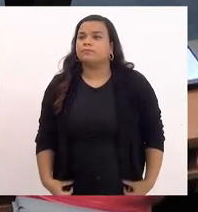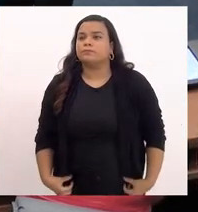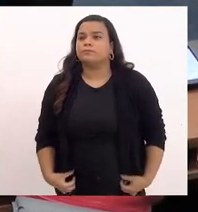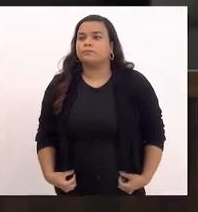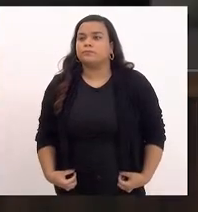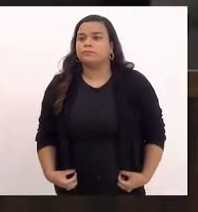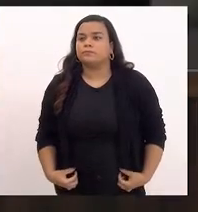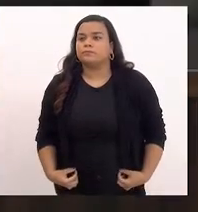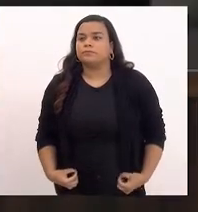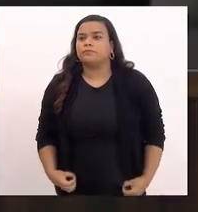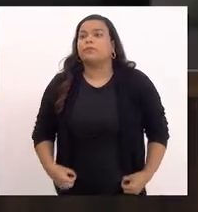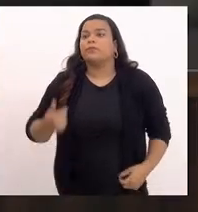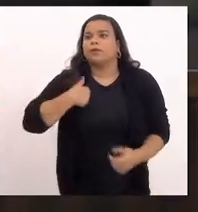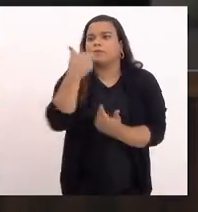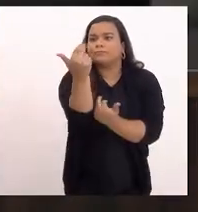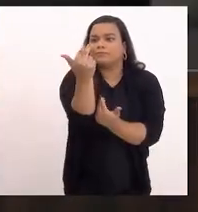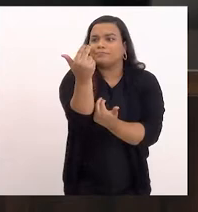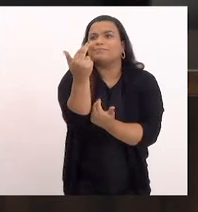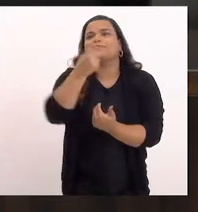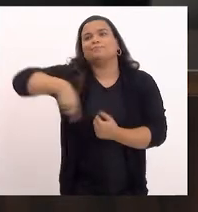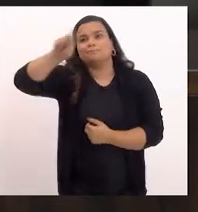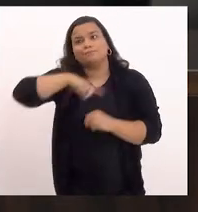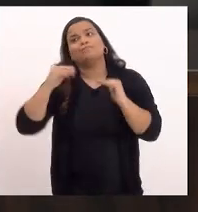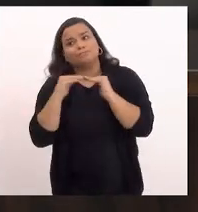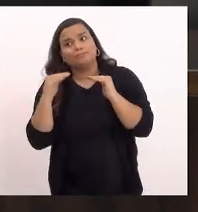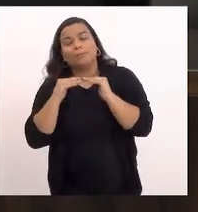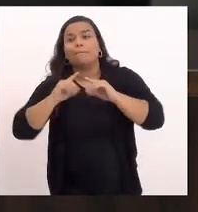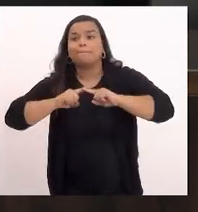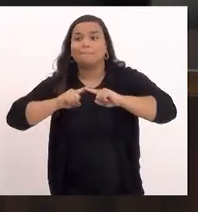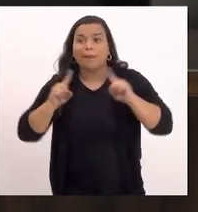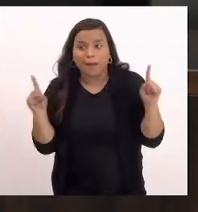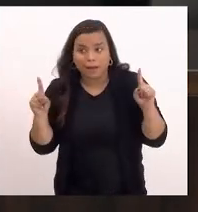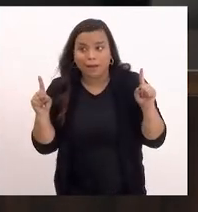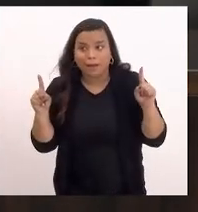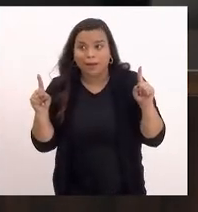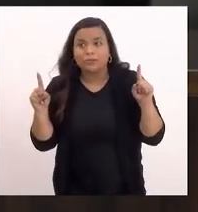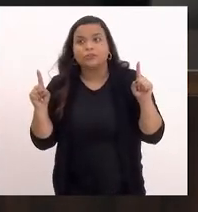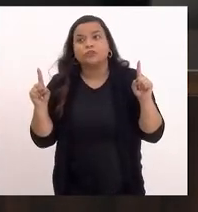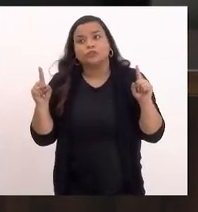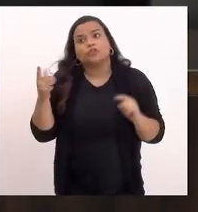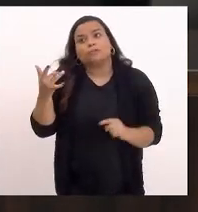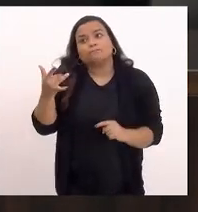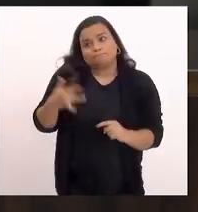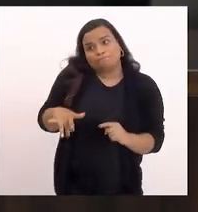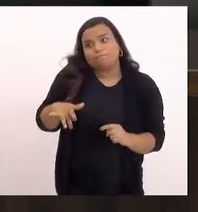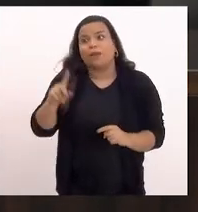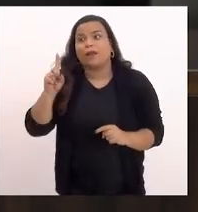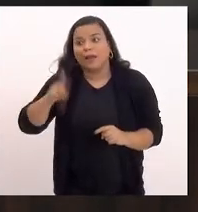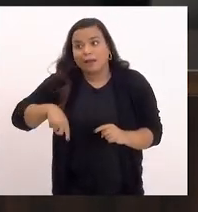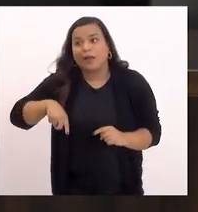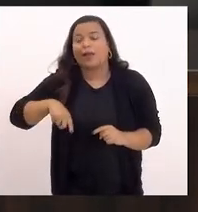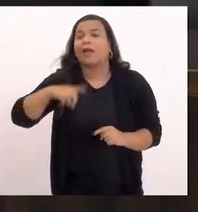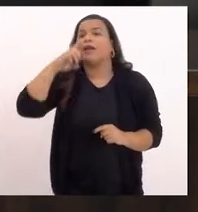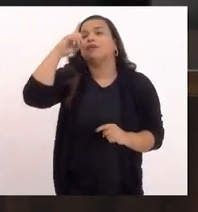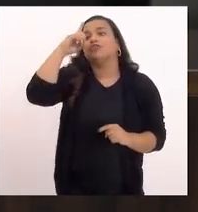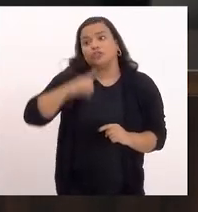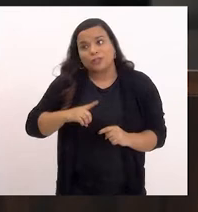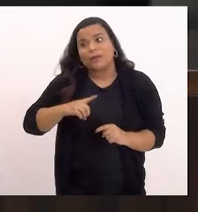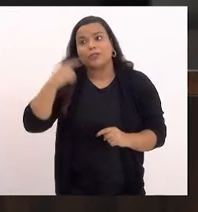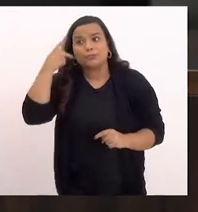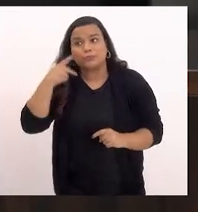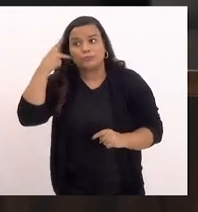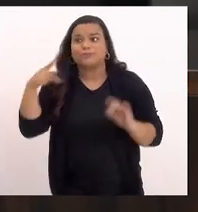eu vou na mesma linha de vossas excelências, mas, felizmente ou infelizmente é um direito do parlamentar, então,